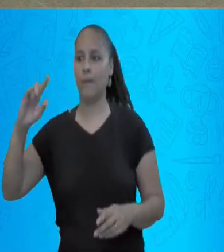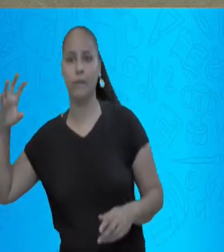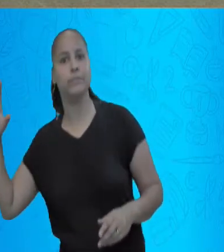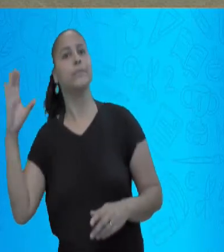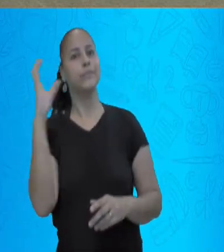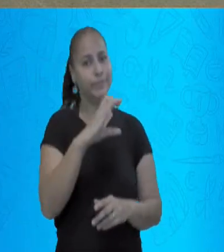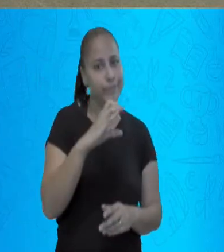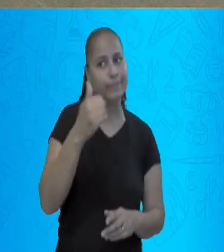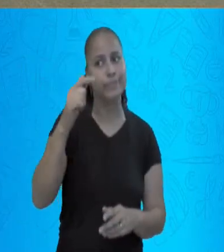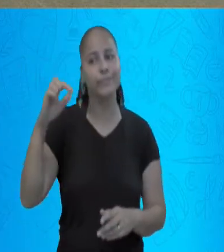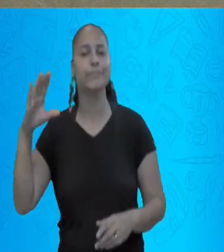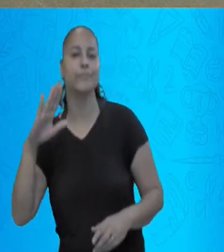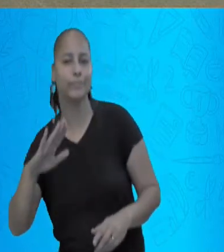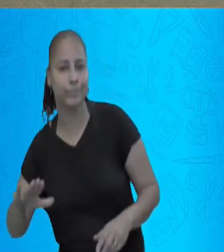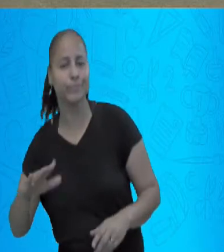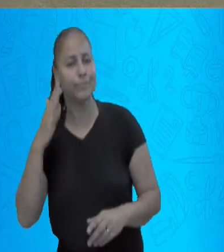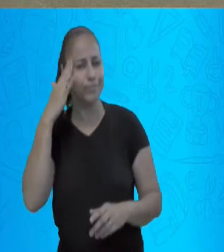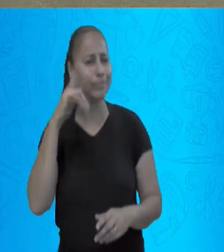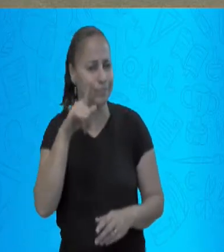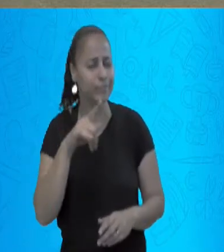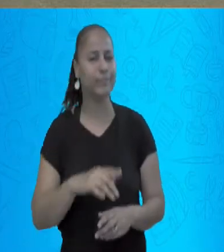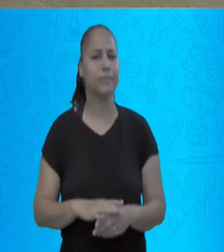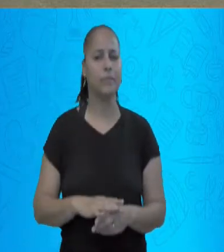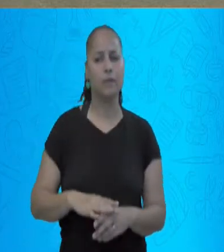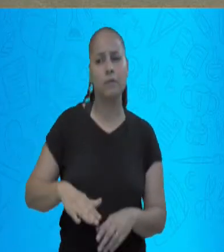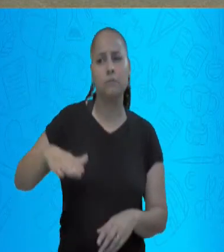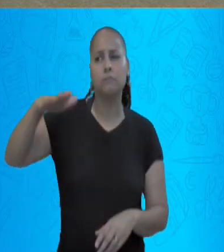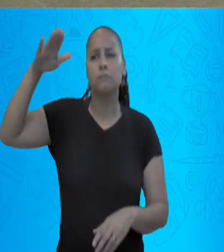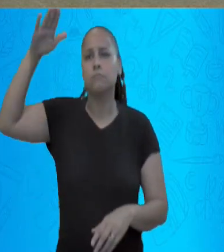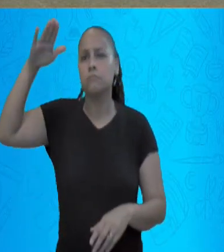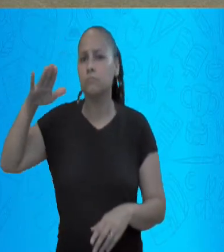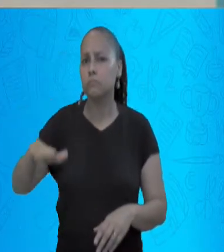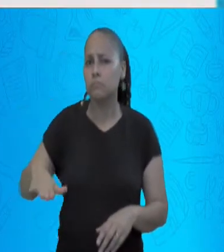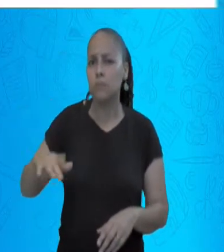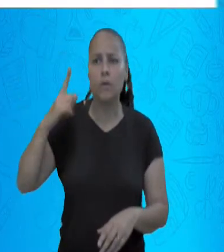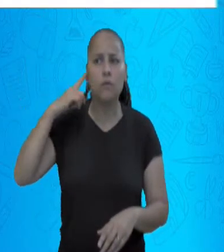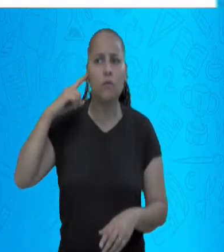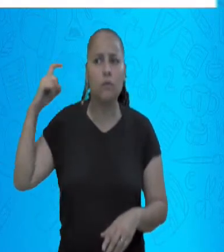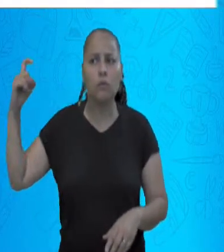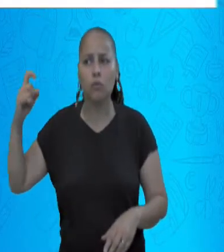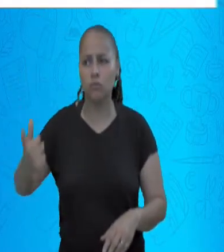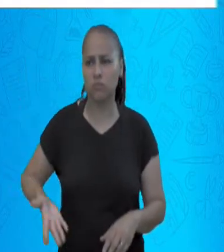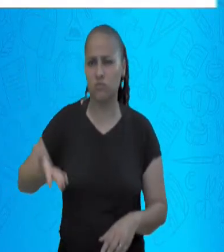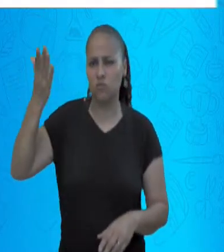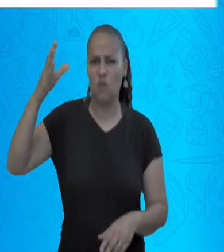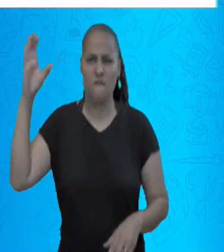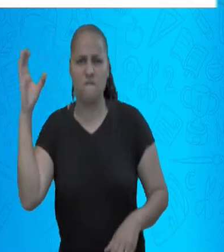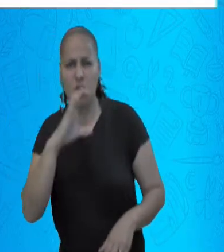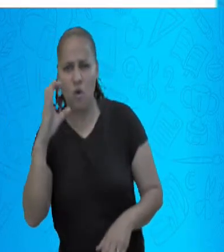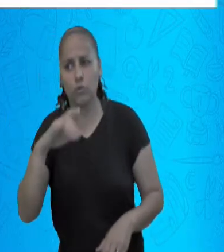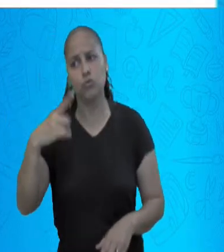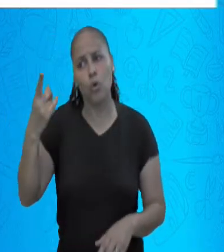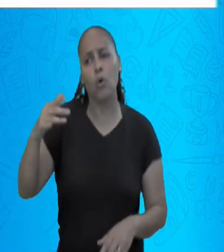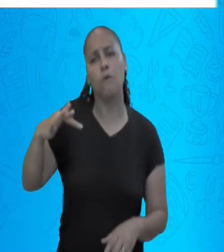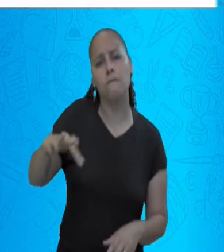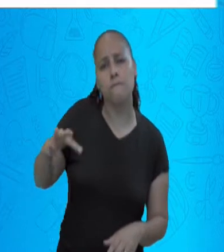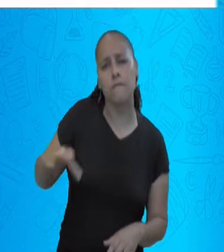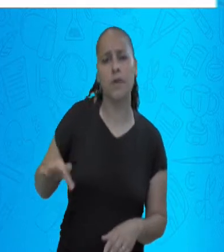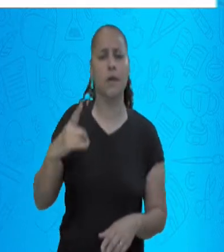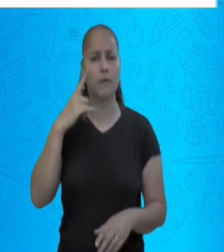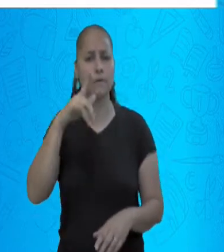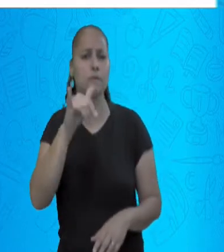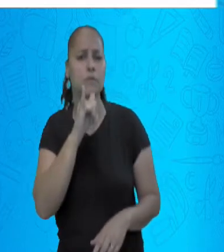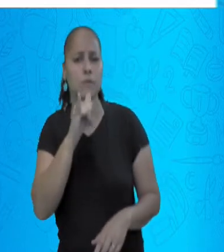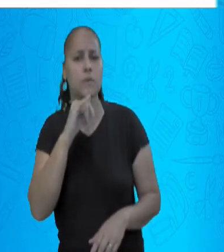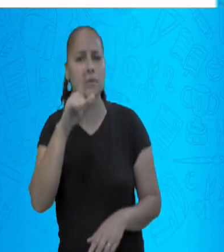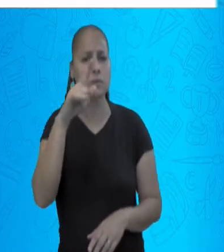duração do som. Intensidade, é o volume. Forte ou fraco? Olha o exemplo no